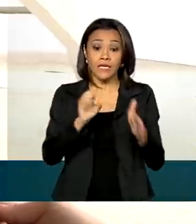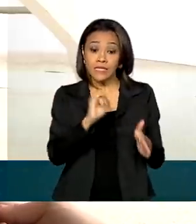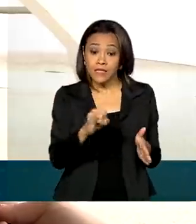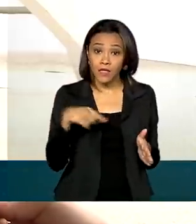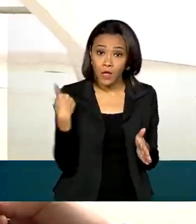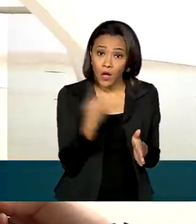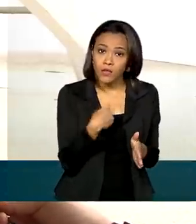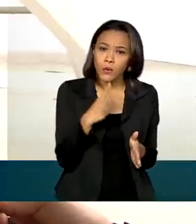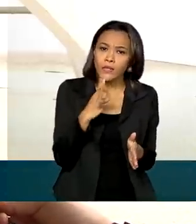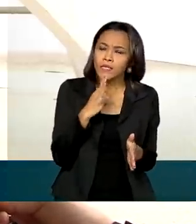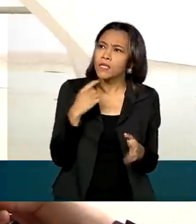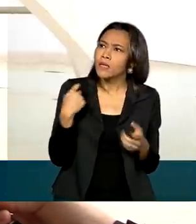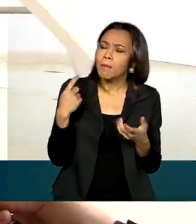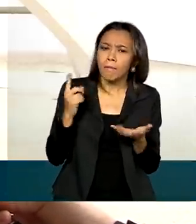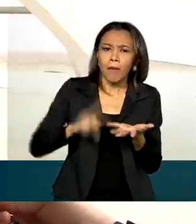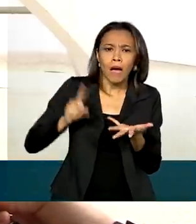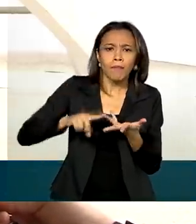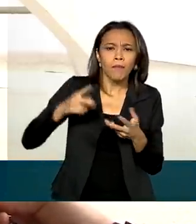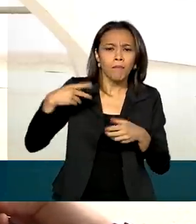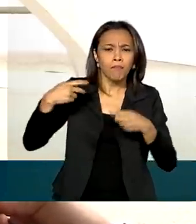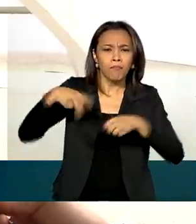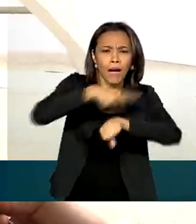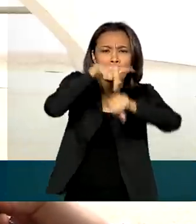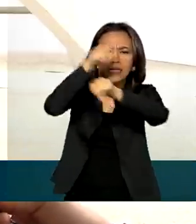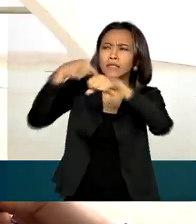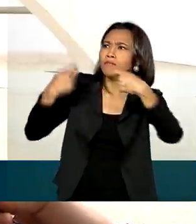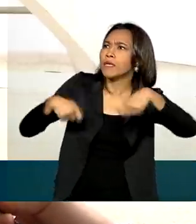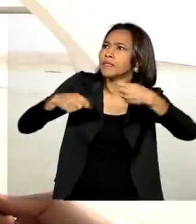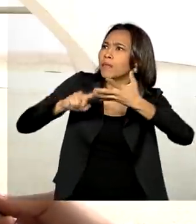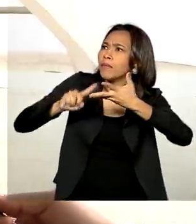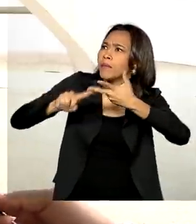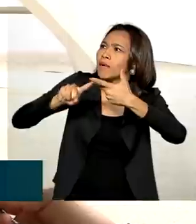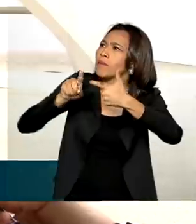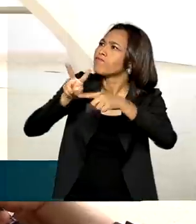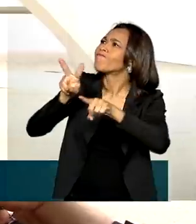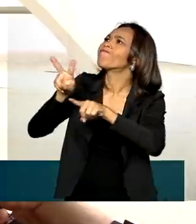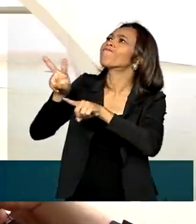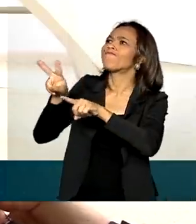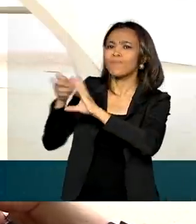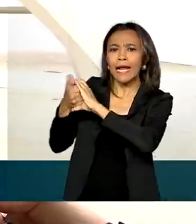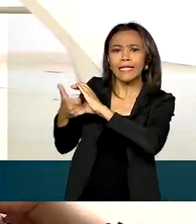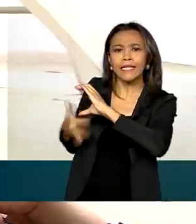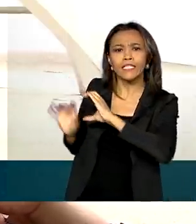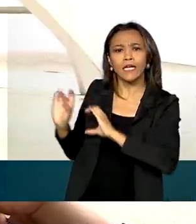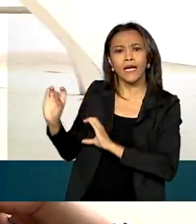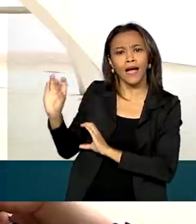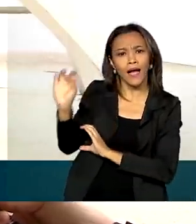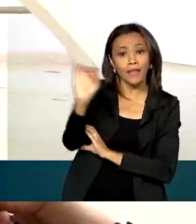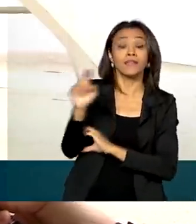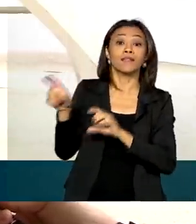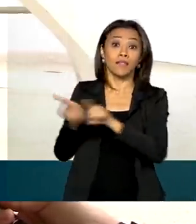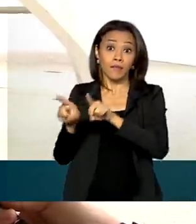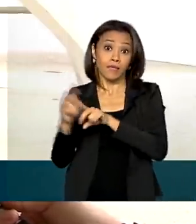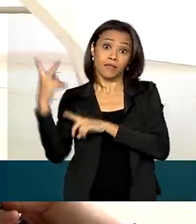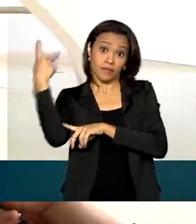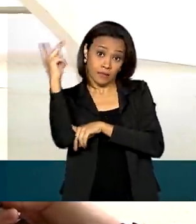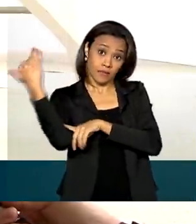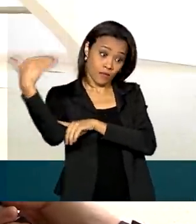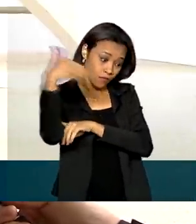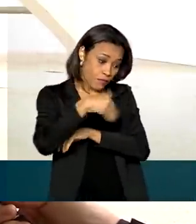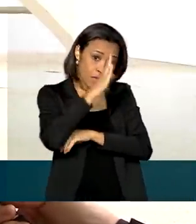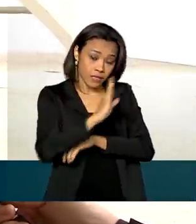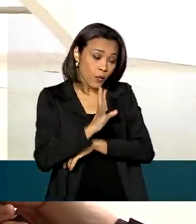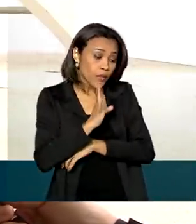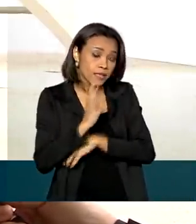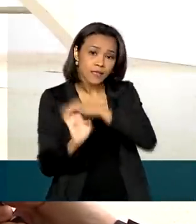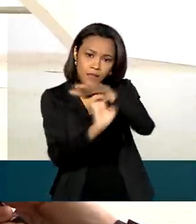necessidades de cada país, e claro, as características de cada um, se as empresas brasileiras conhecessem mais, certamente